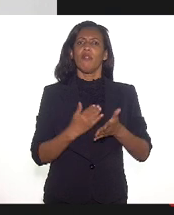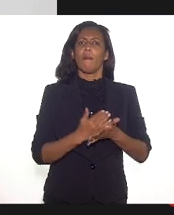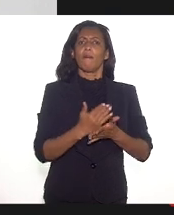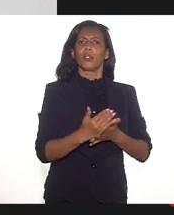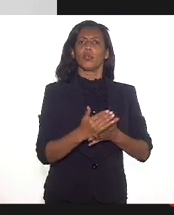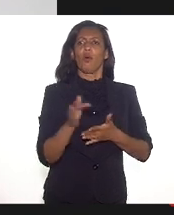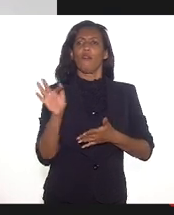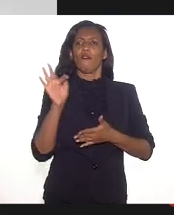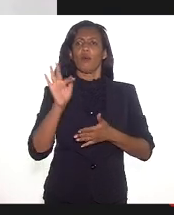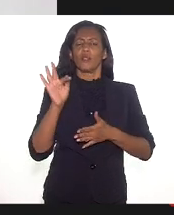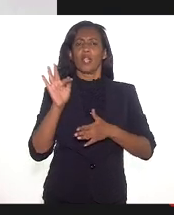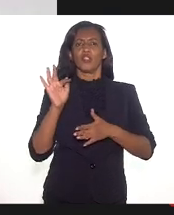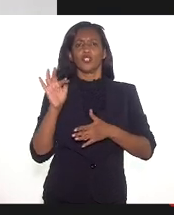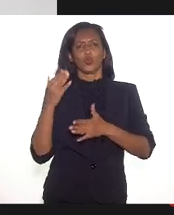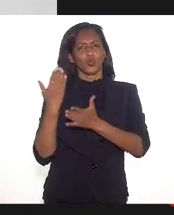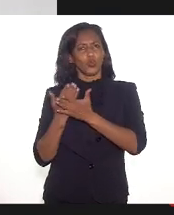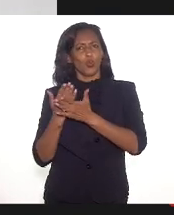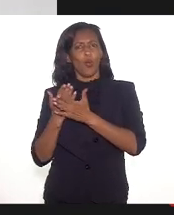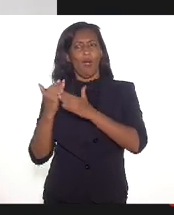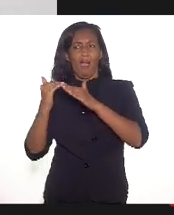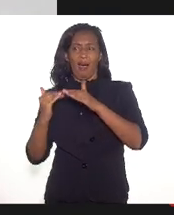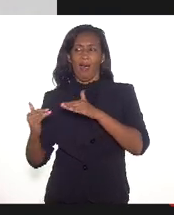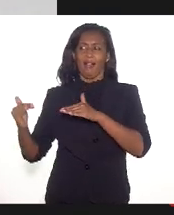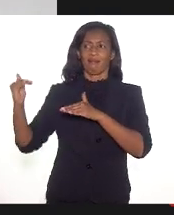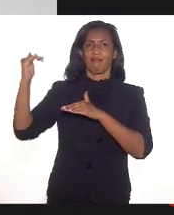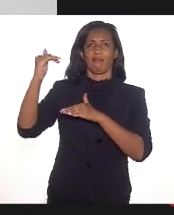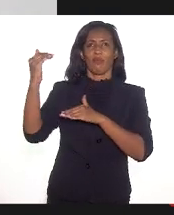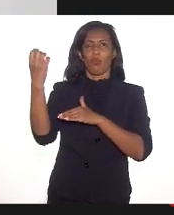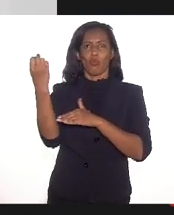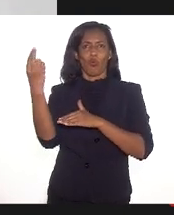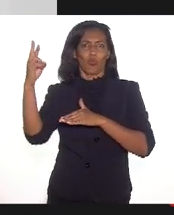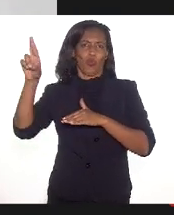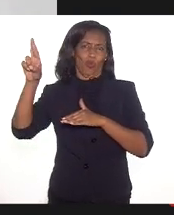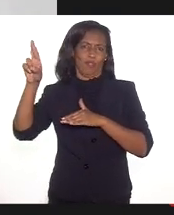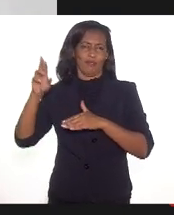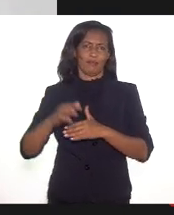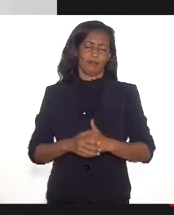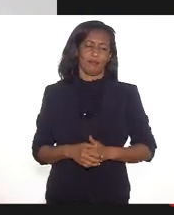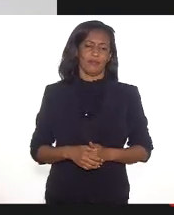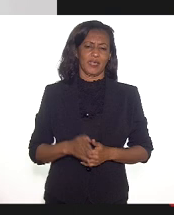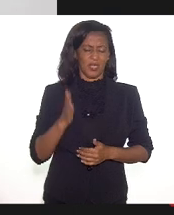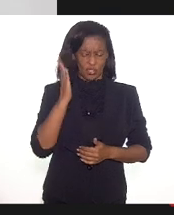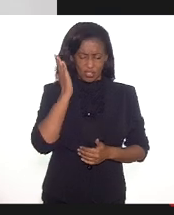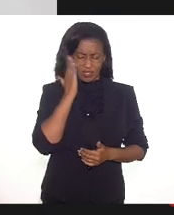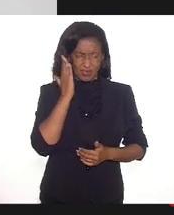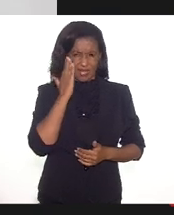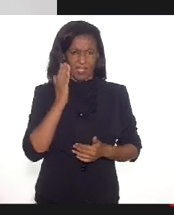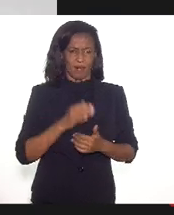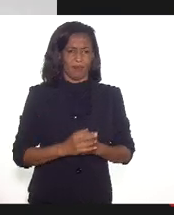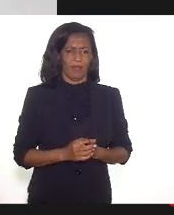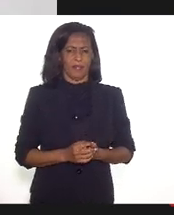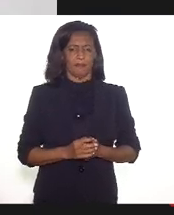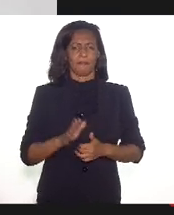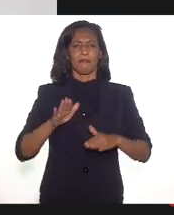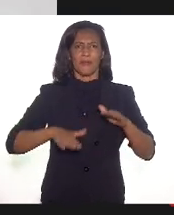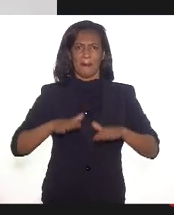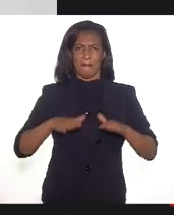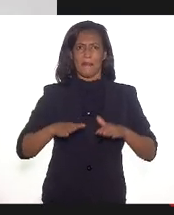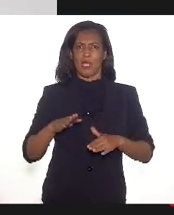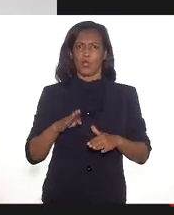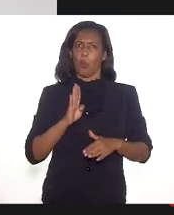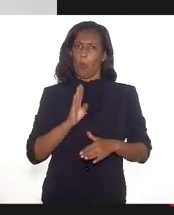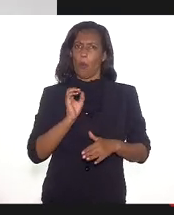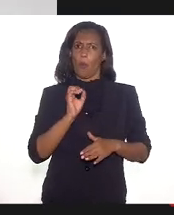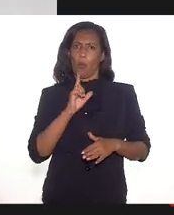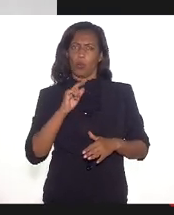eventualmente, até doutor. e a gente sabe como esses, embora bolsistas, eles